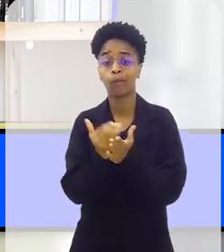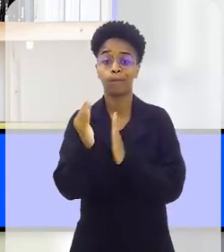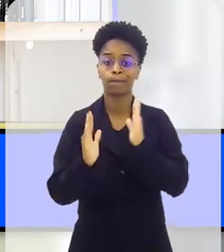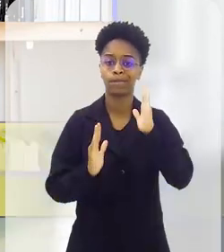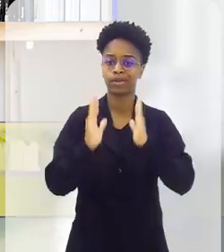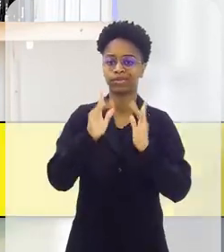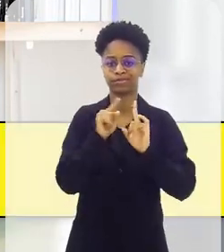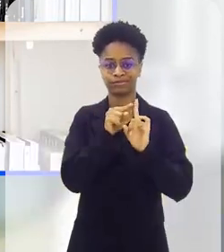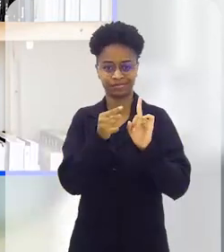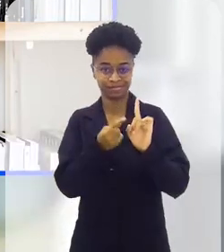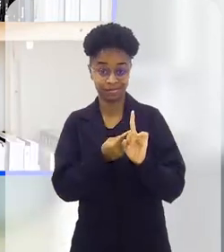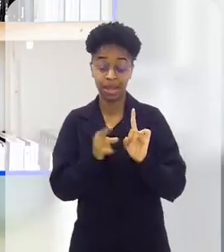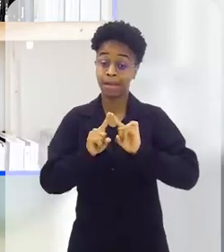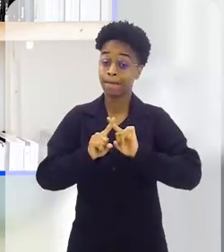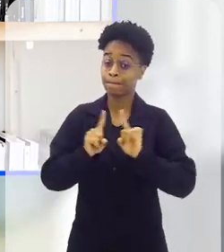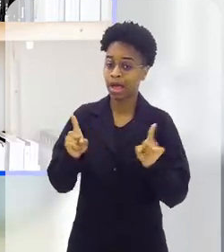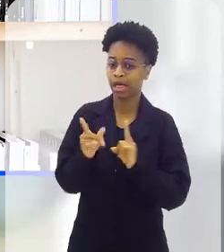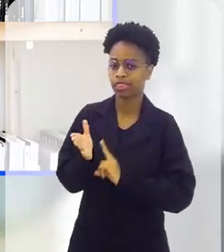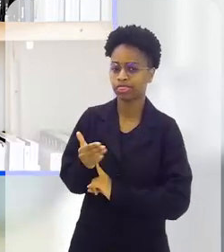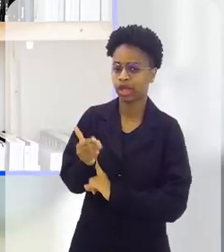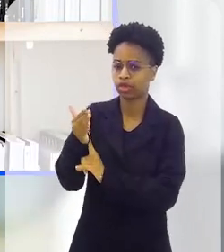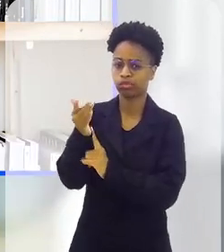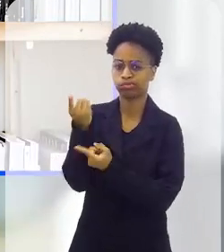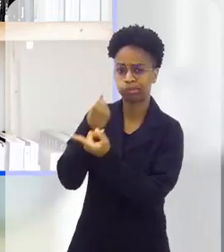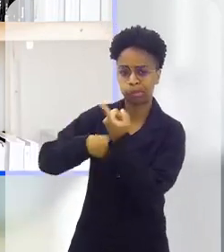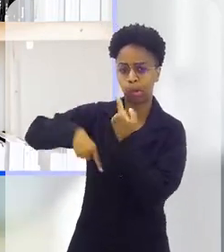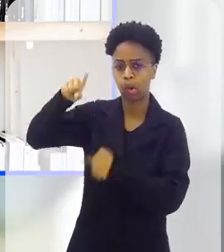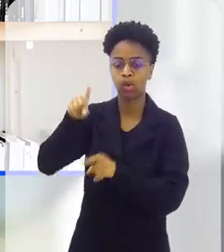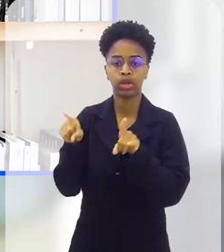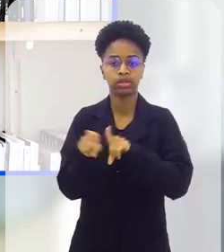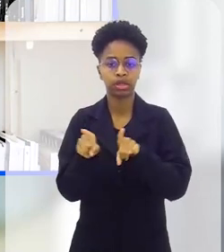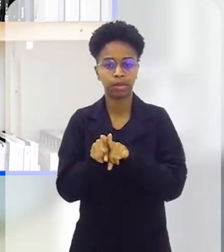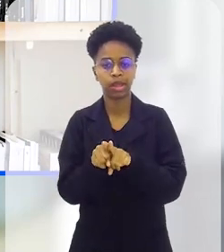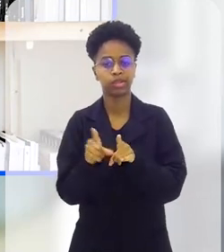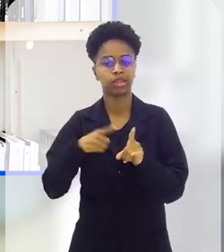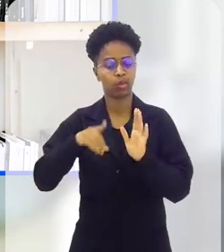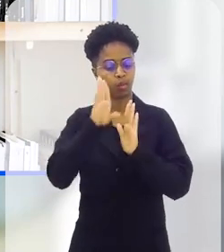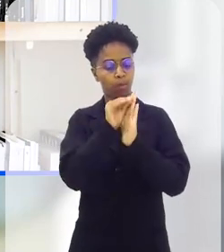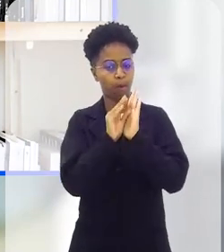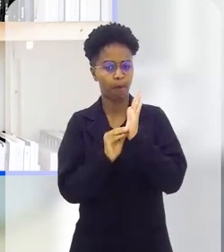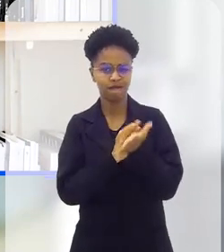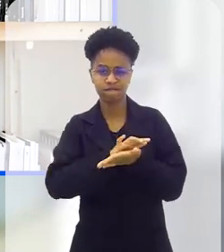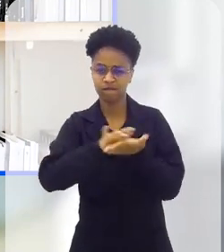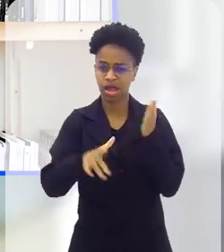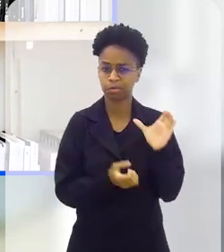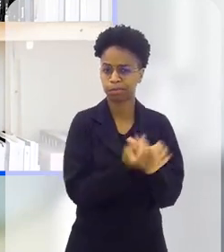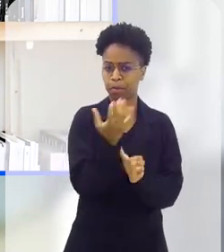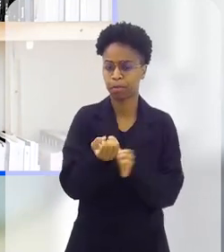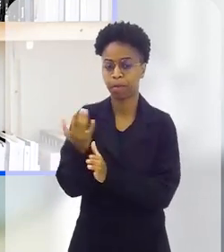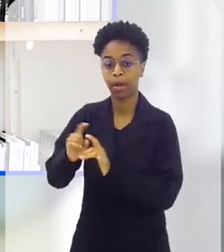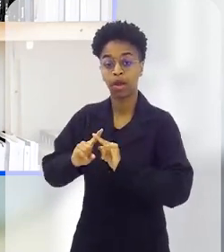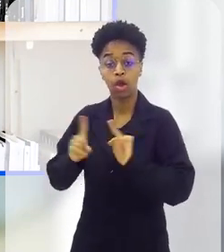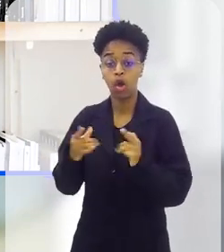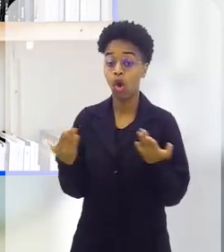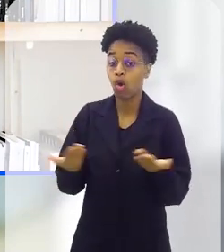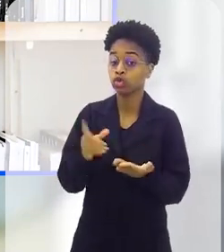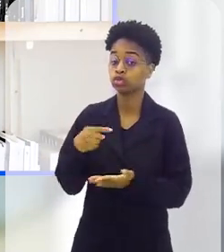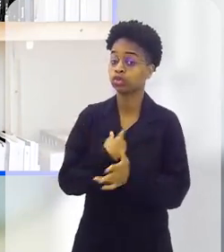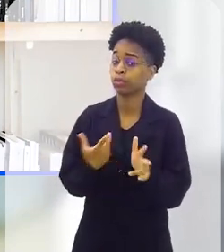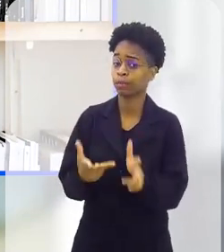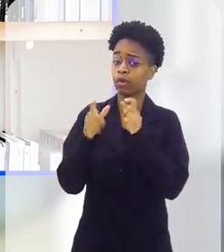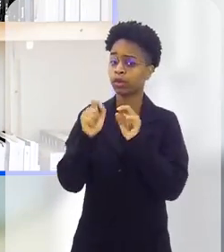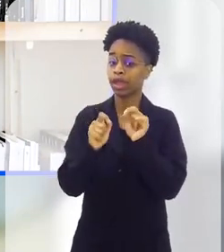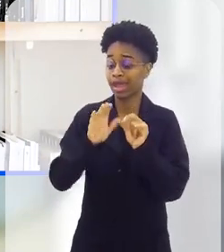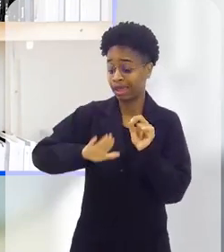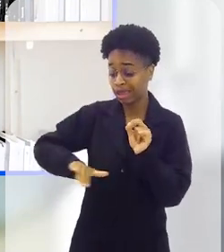na gestação. Mas com o avanço da tecnologia e a grande quantidade de conteúdos produzidos, o que vemos hoje são